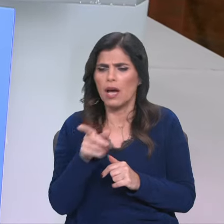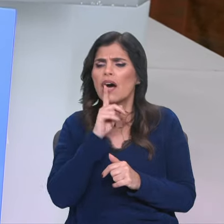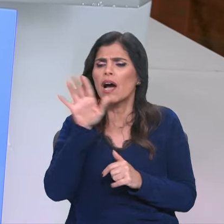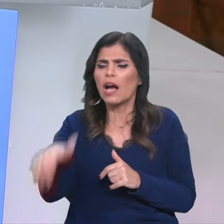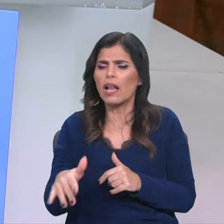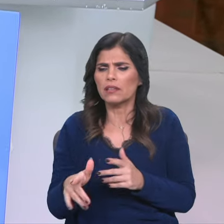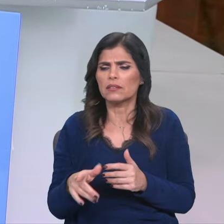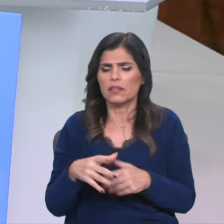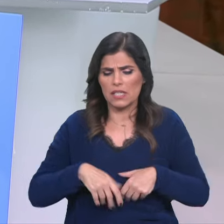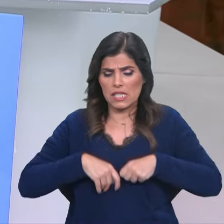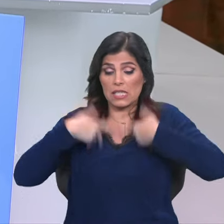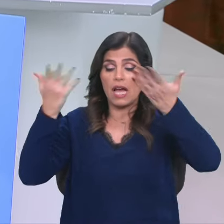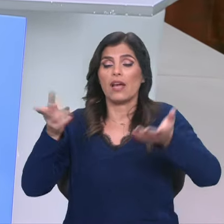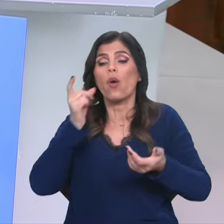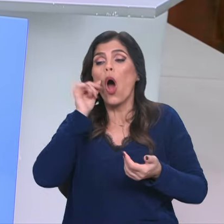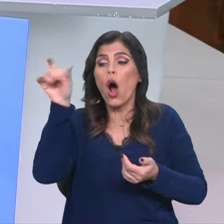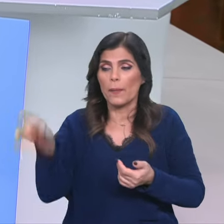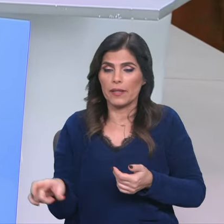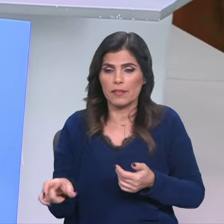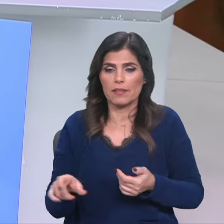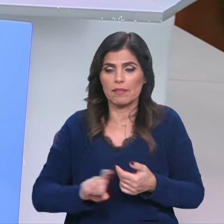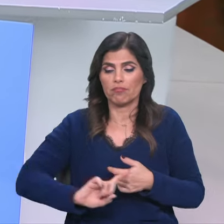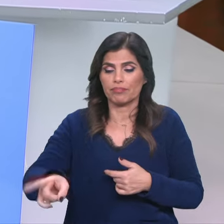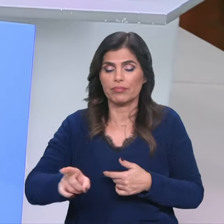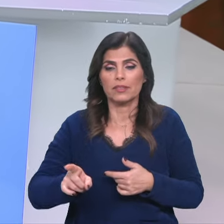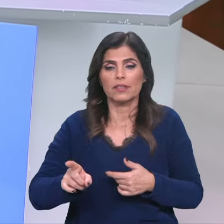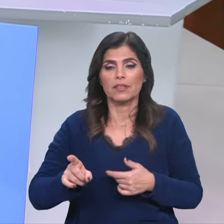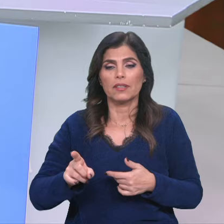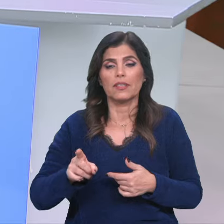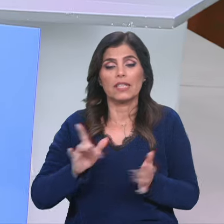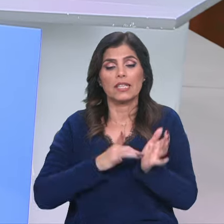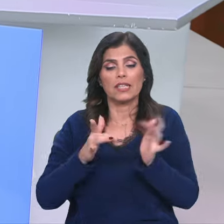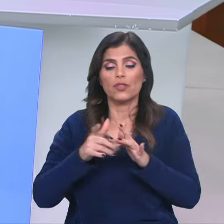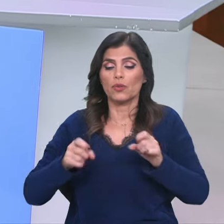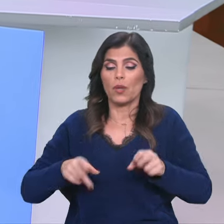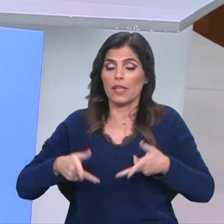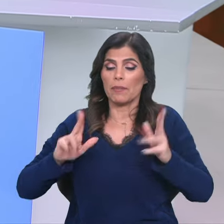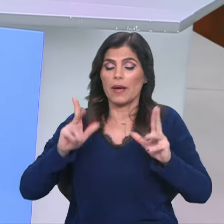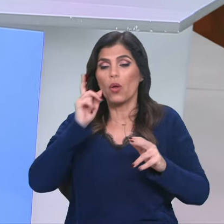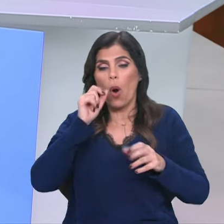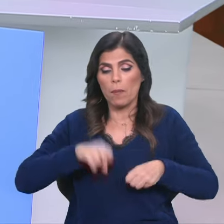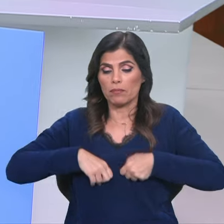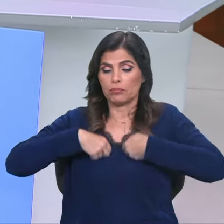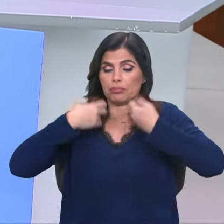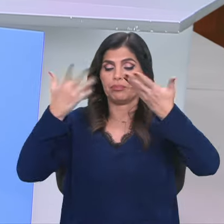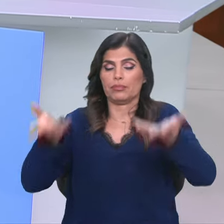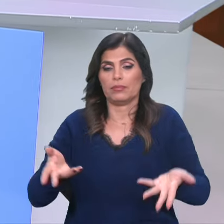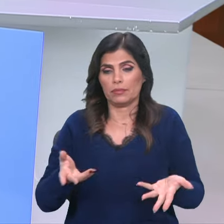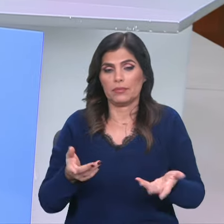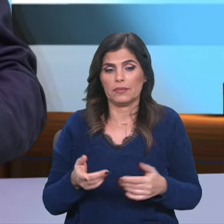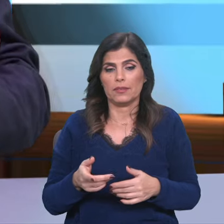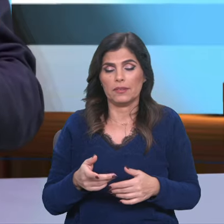e com este gesto e sinal Jesus liberta este homem e estabelece a sua pessoa.